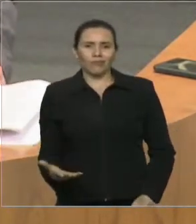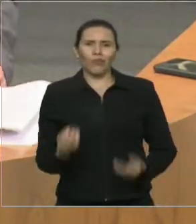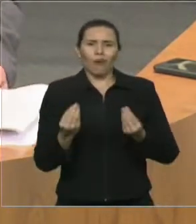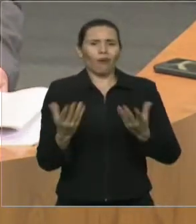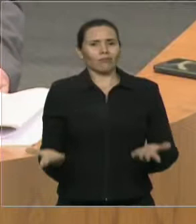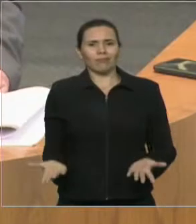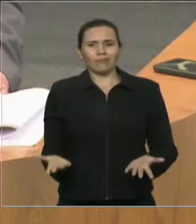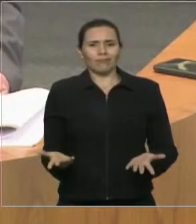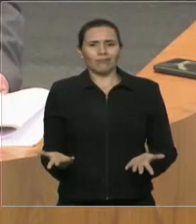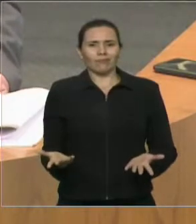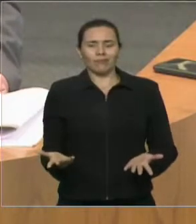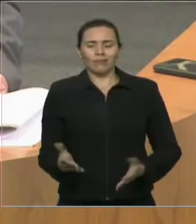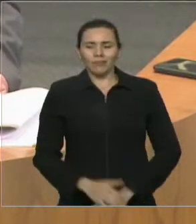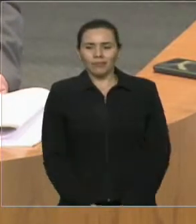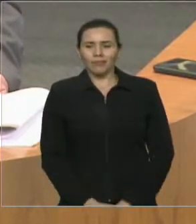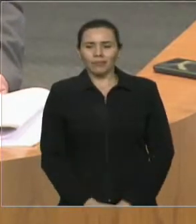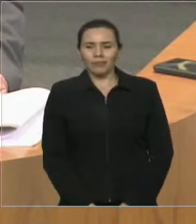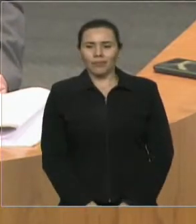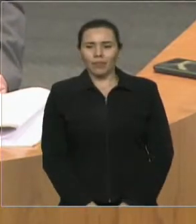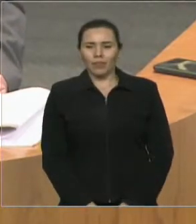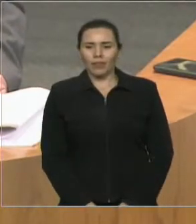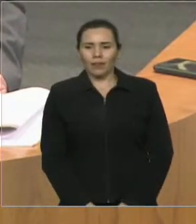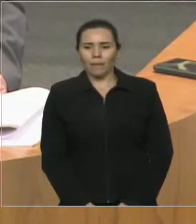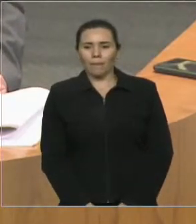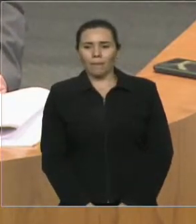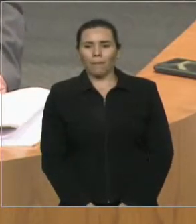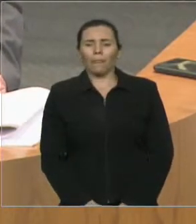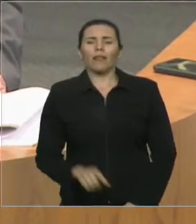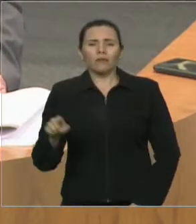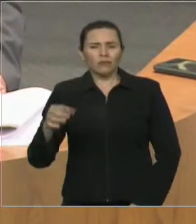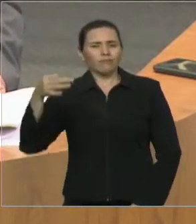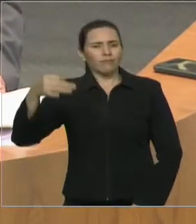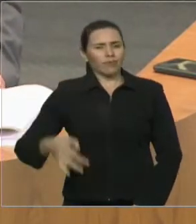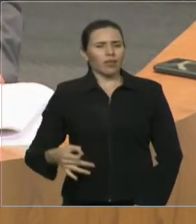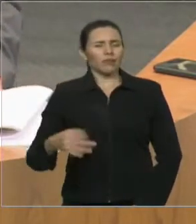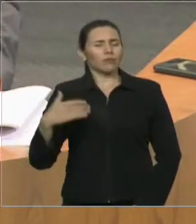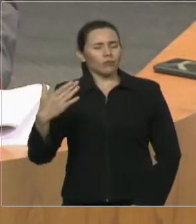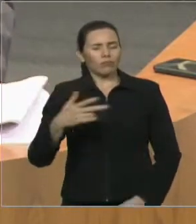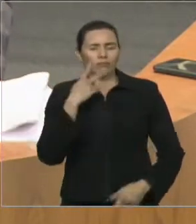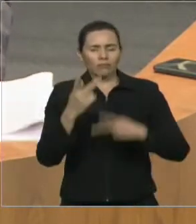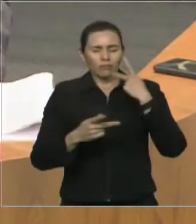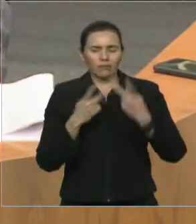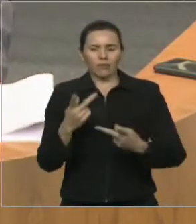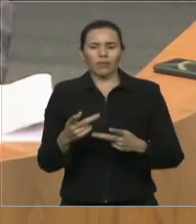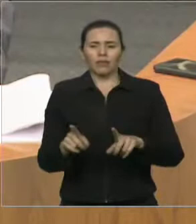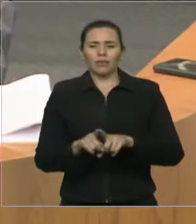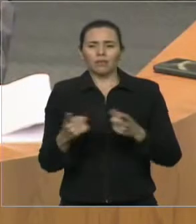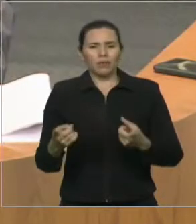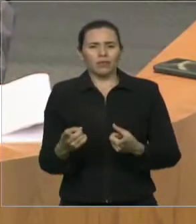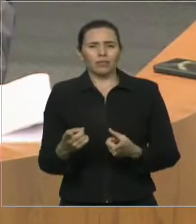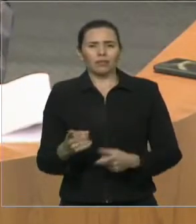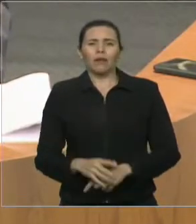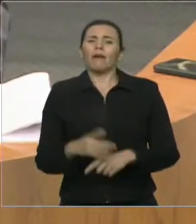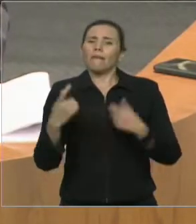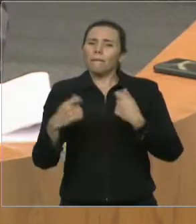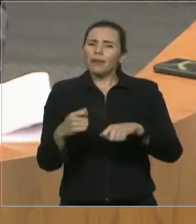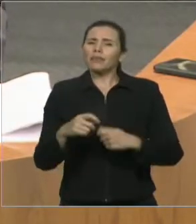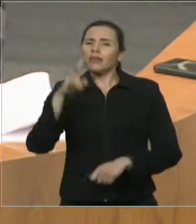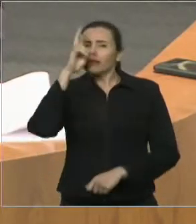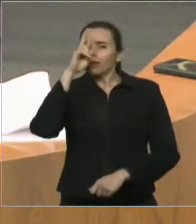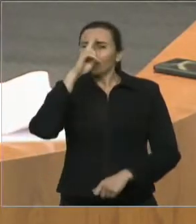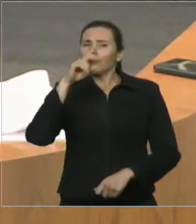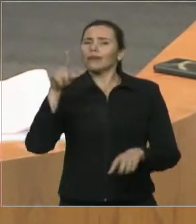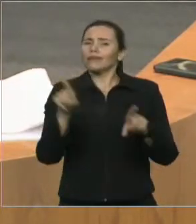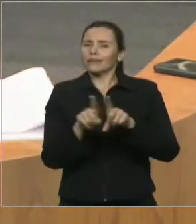dessas mazelas que estão acontecendo, que você está certo quando questiona essas BRs, mas nunca vire suas costas para as questões que